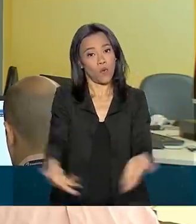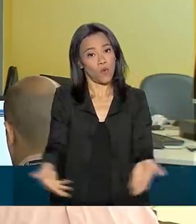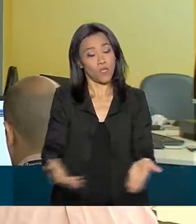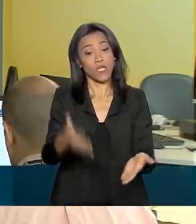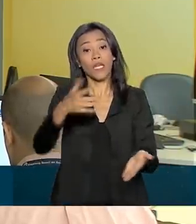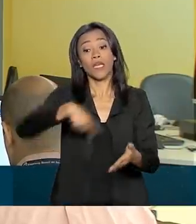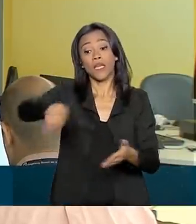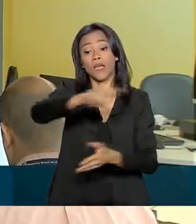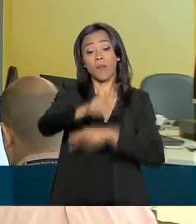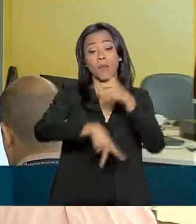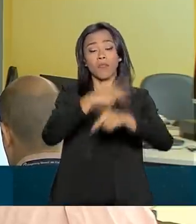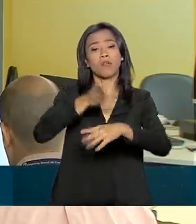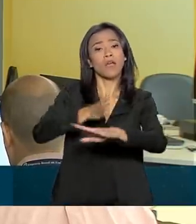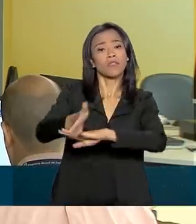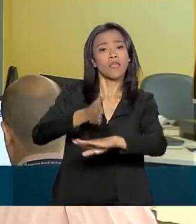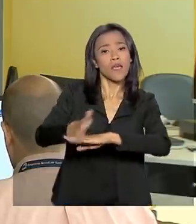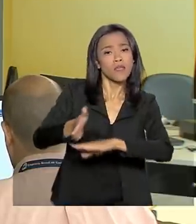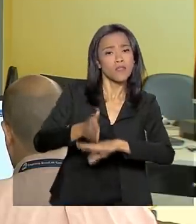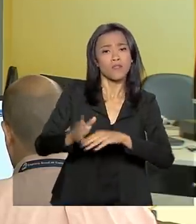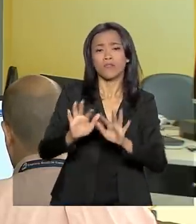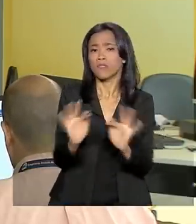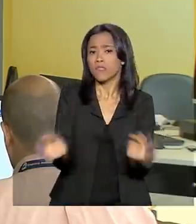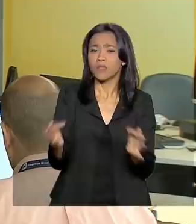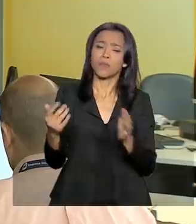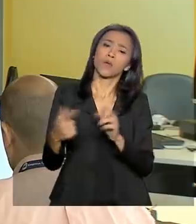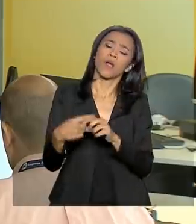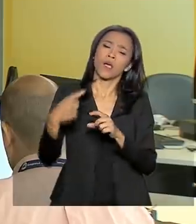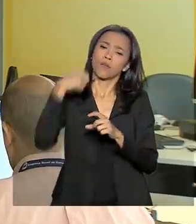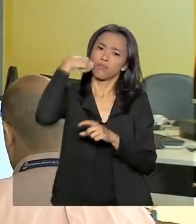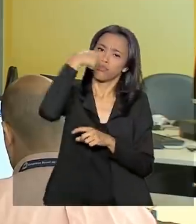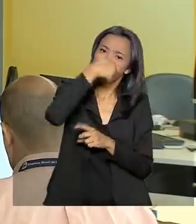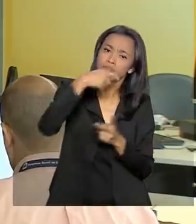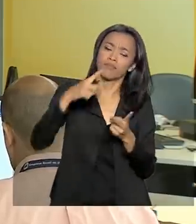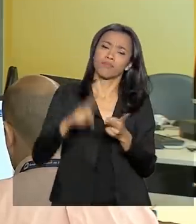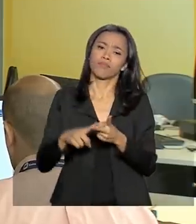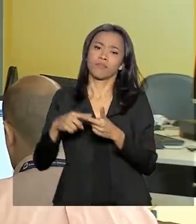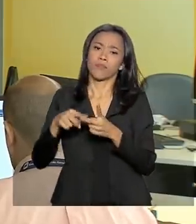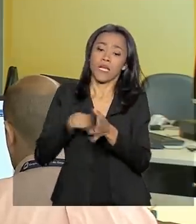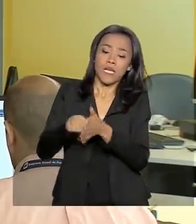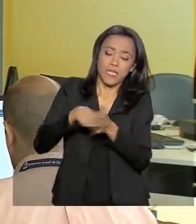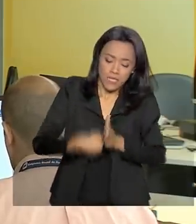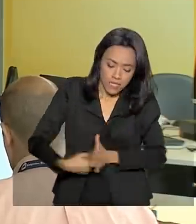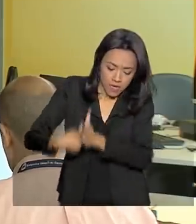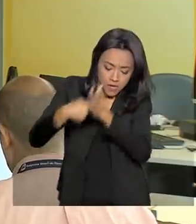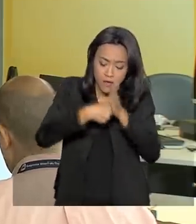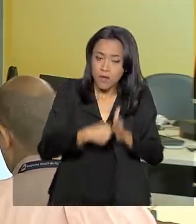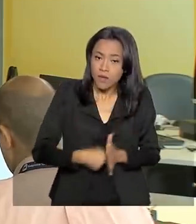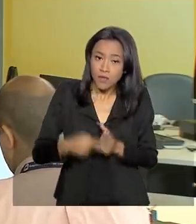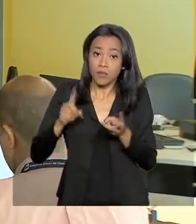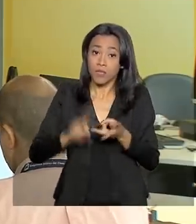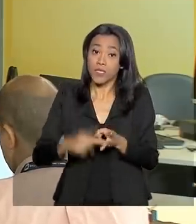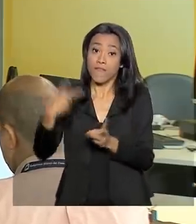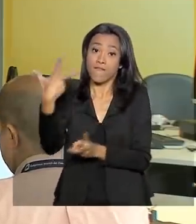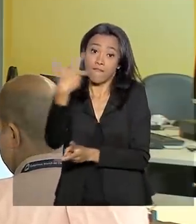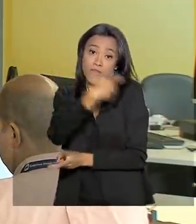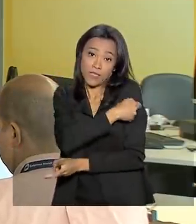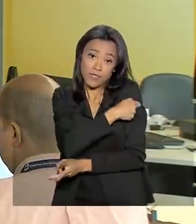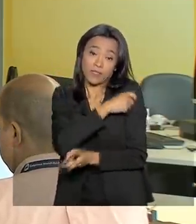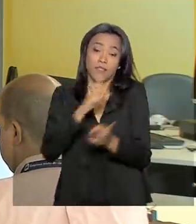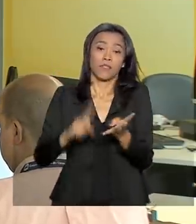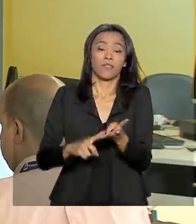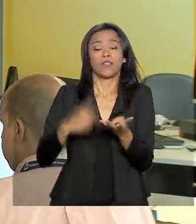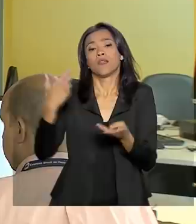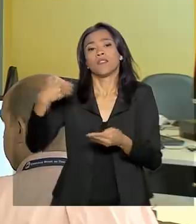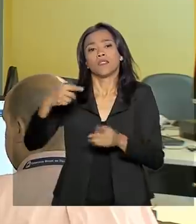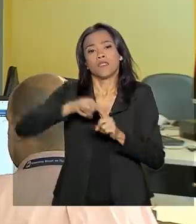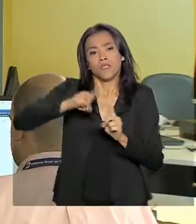acesso aos serviços básicos, como consultas médicas e odontológicas, coleta de exames laboratoriais, aplicação de vacinas, consultas